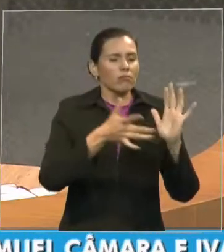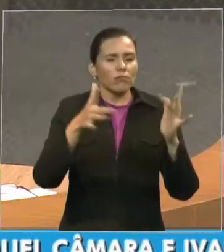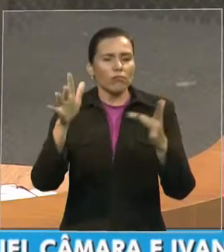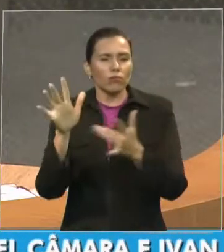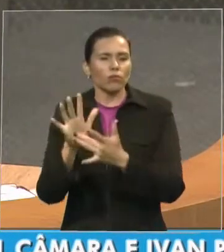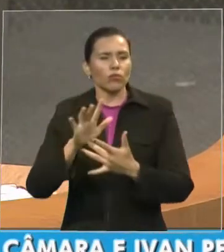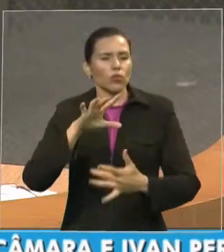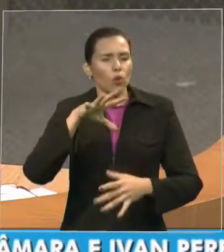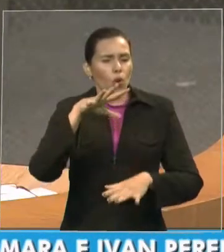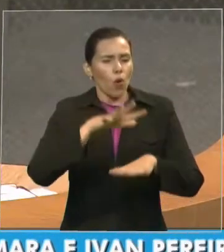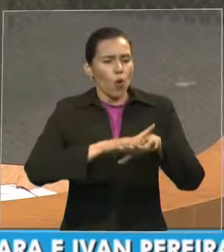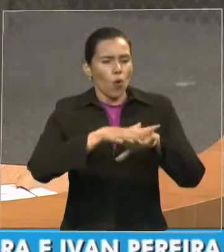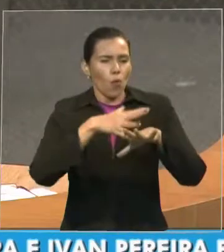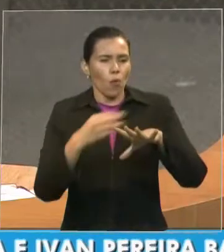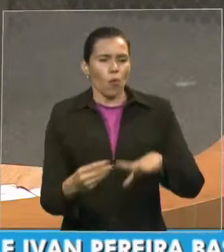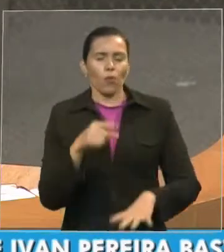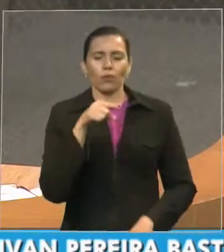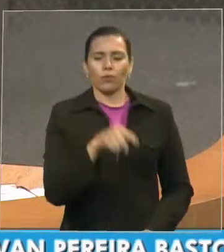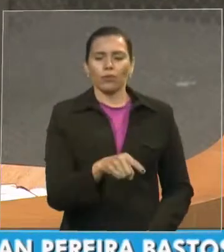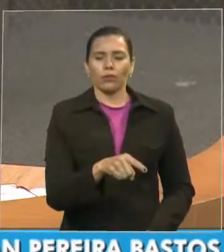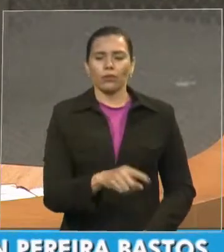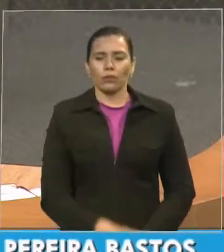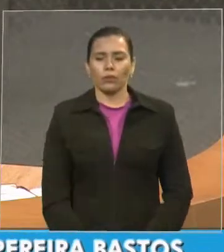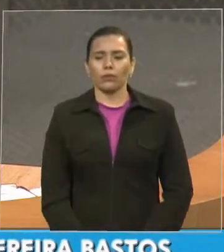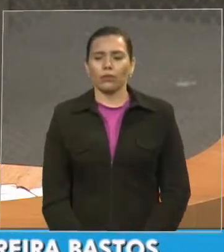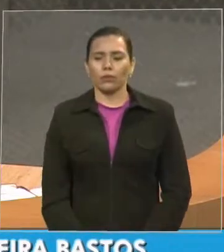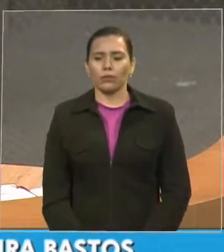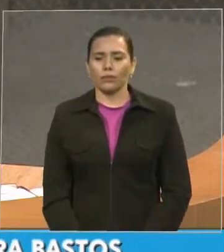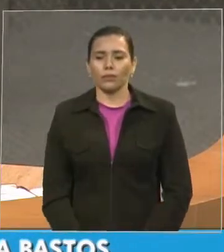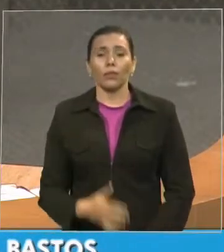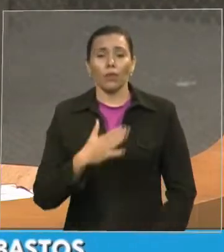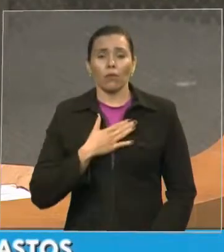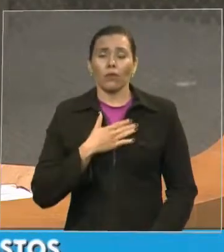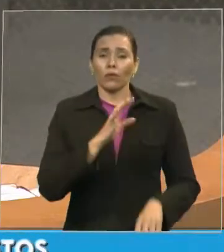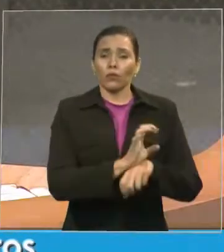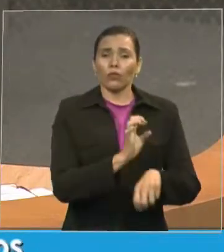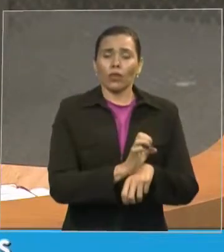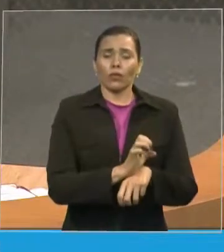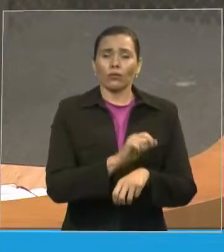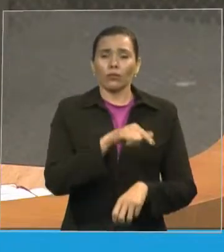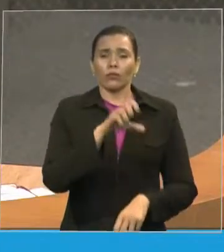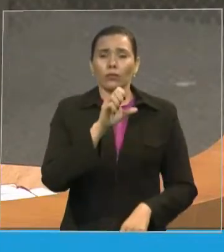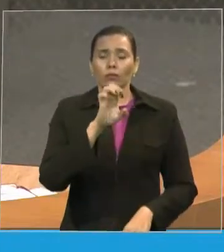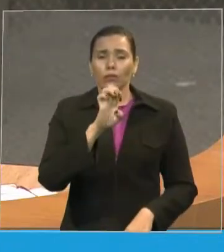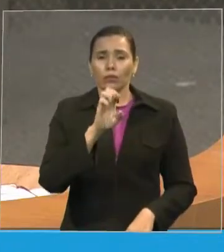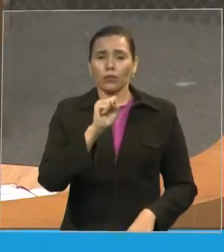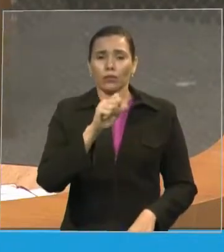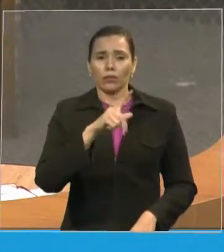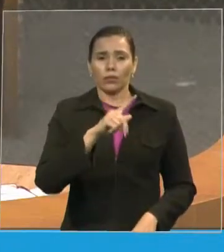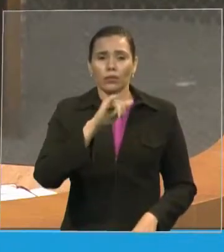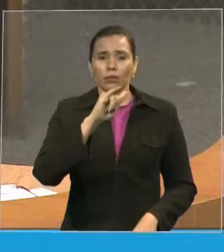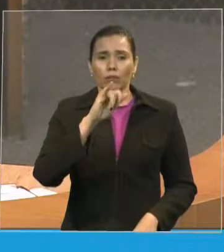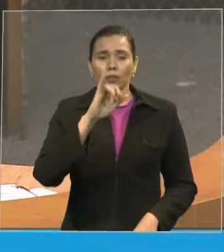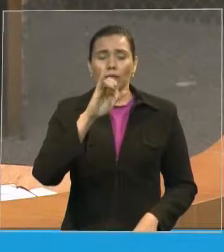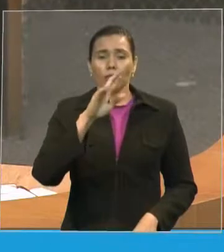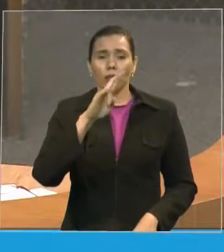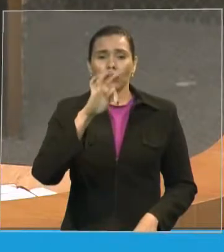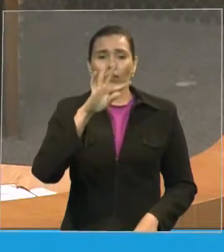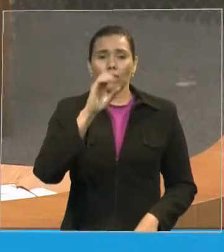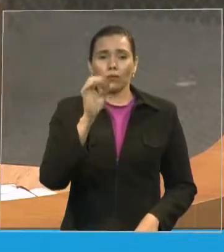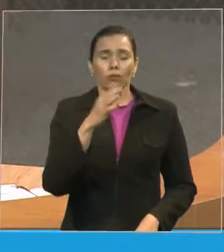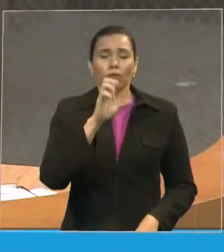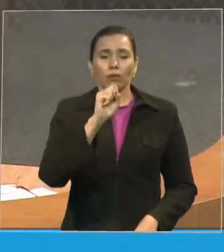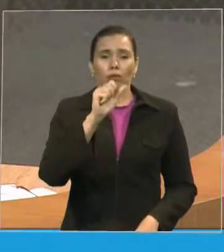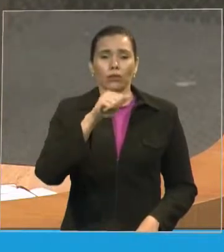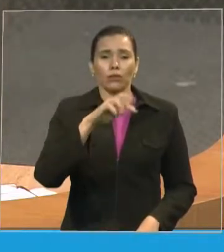Espírito Santo agradece, em especial, nossa Assembleia de Deus. Ela só homenagem. Não